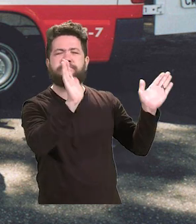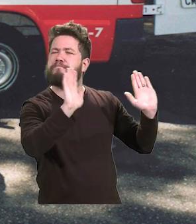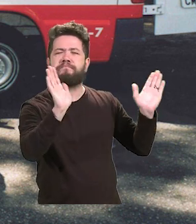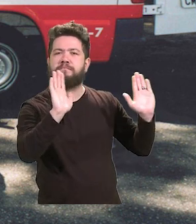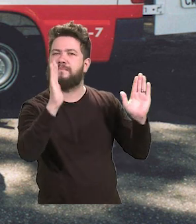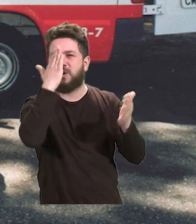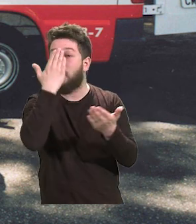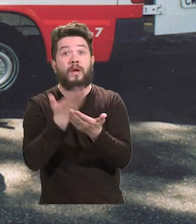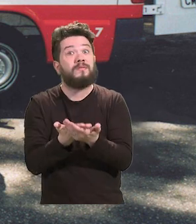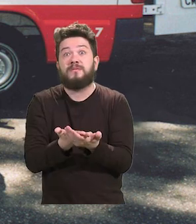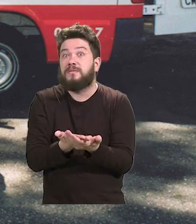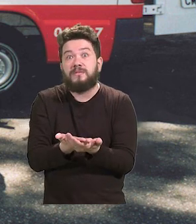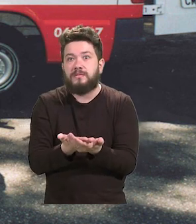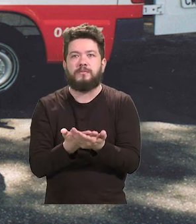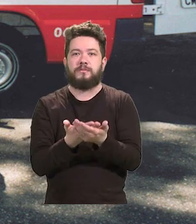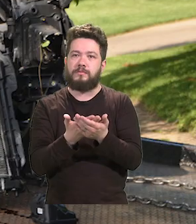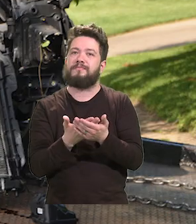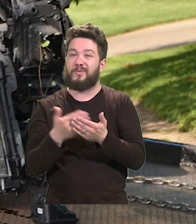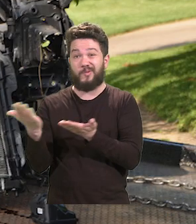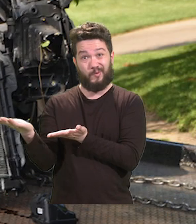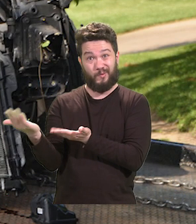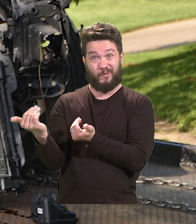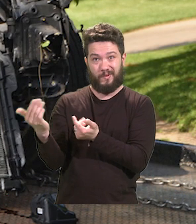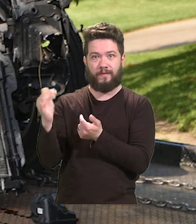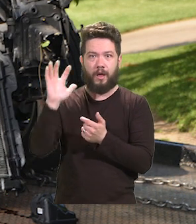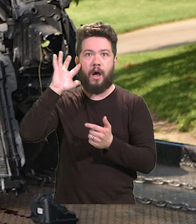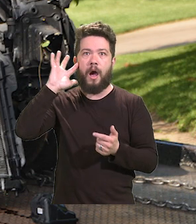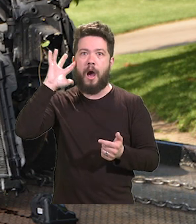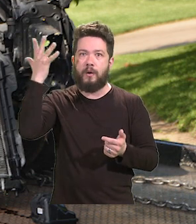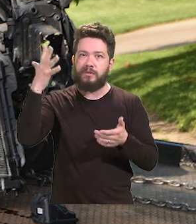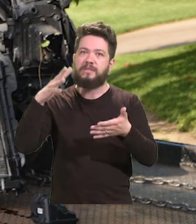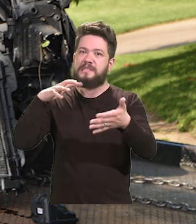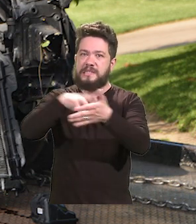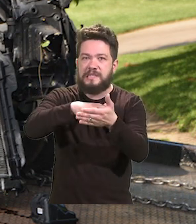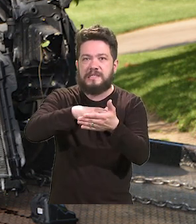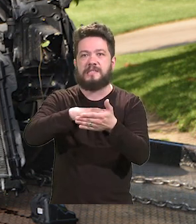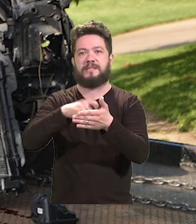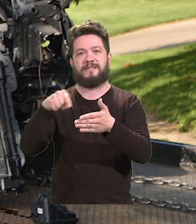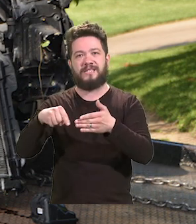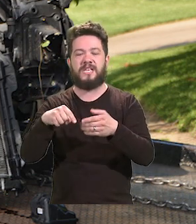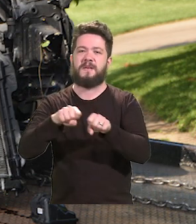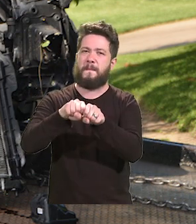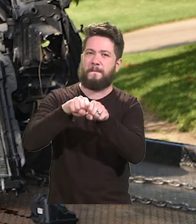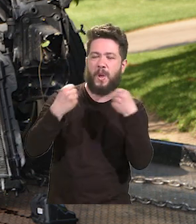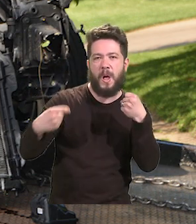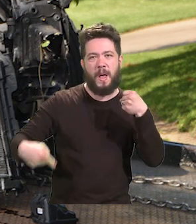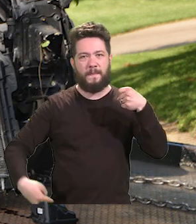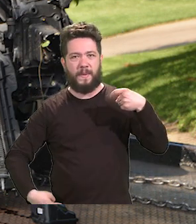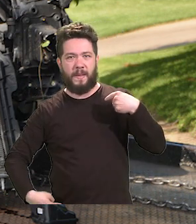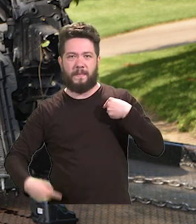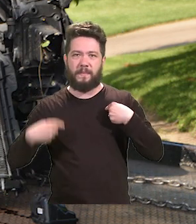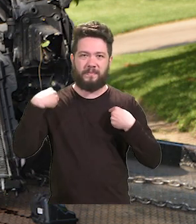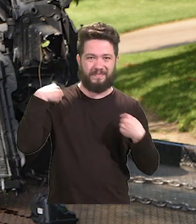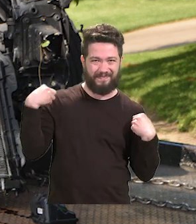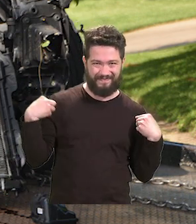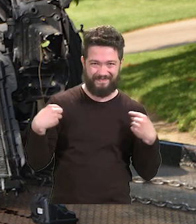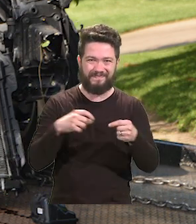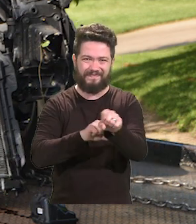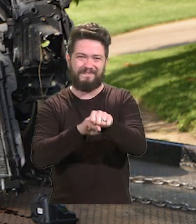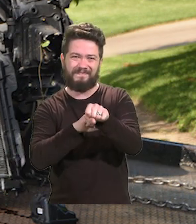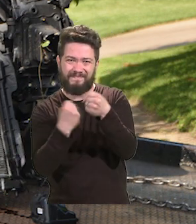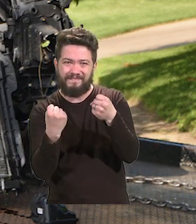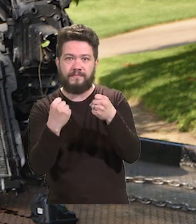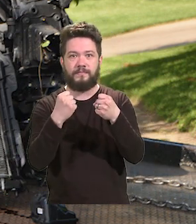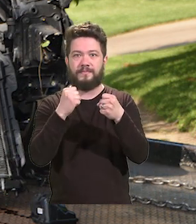graves que chegam aos hospitais vítimas de acidentes de transe devido a pegar carona com motoristas alcoolizados